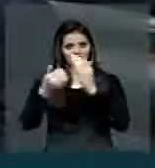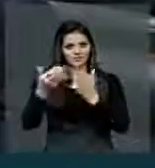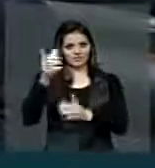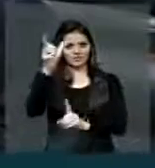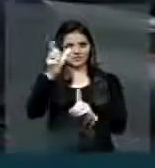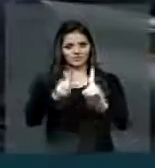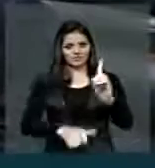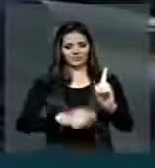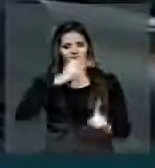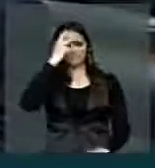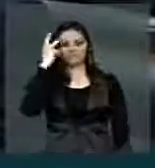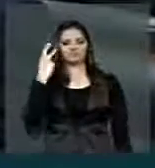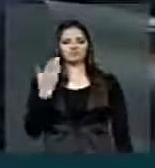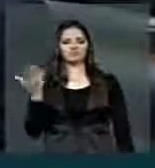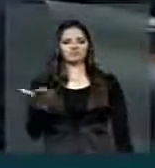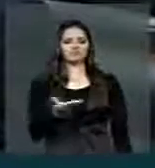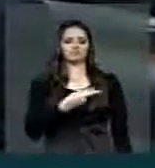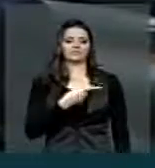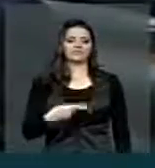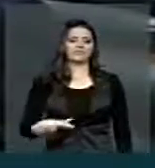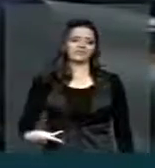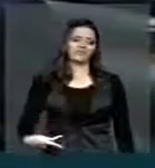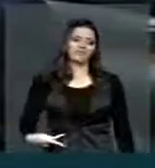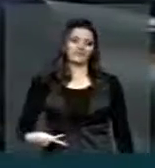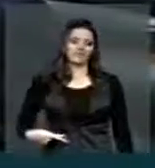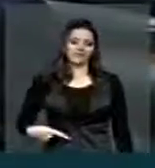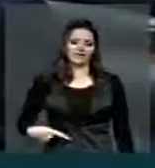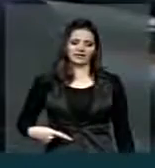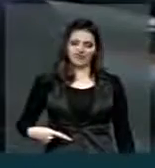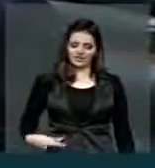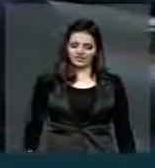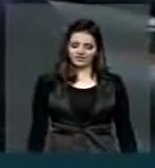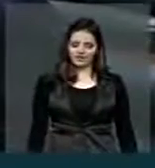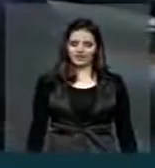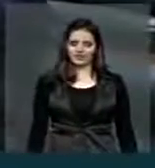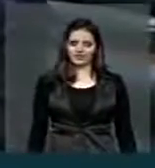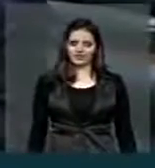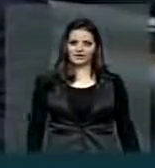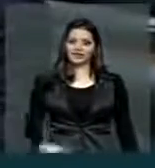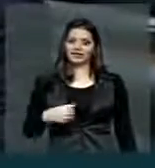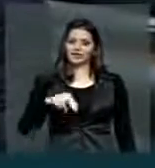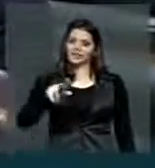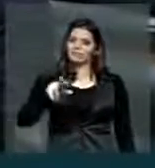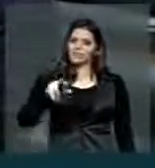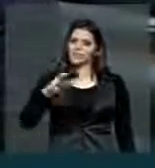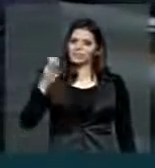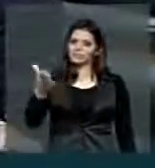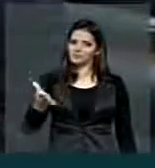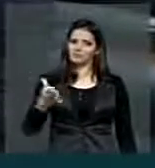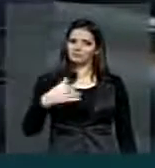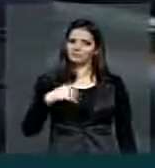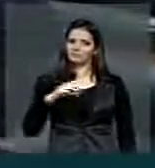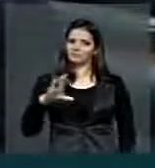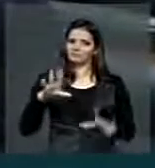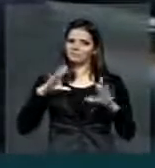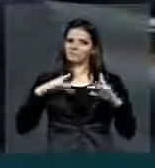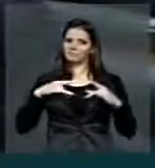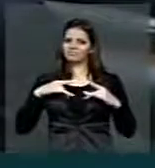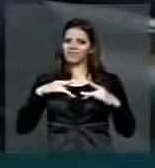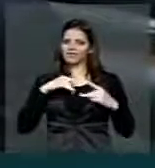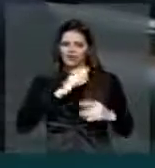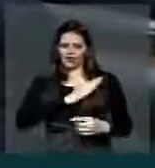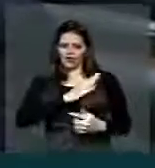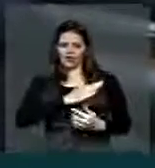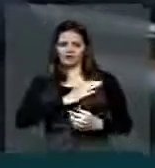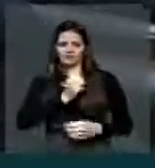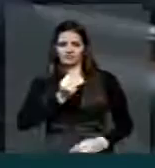que está agora na presidência desta casa. Meu irmão, você mexe com o coração de todos nós.